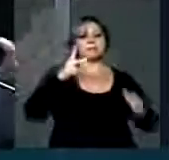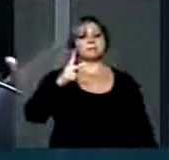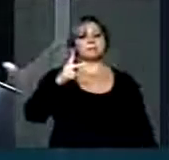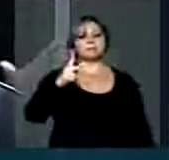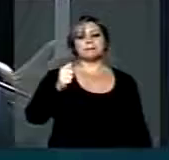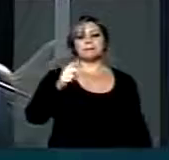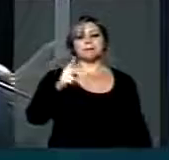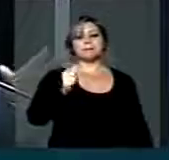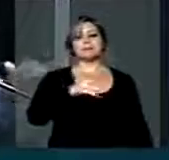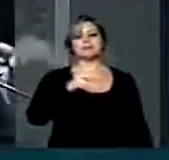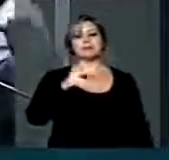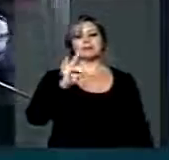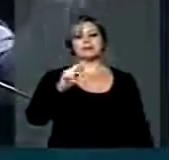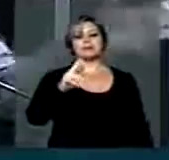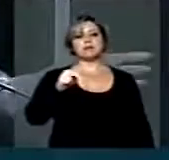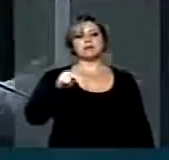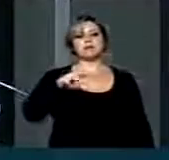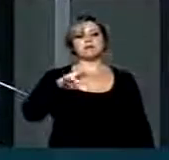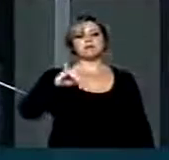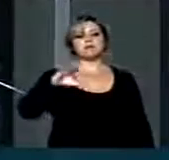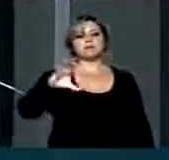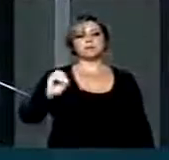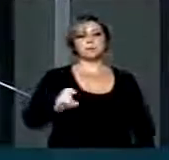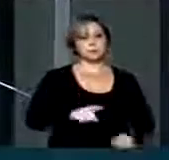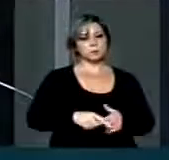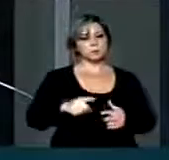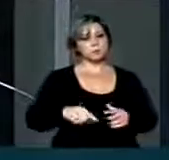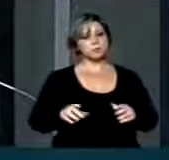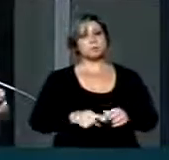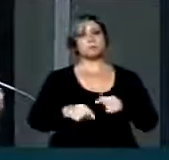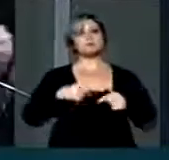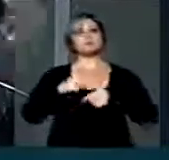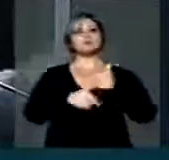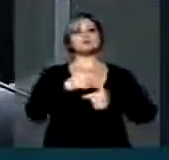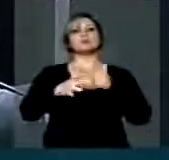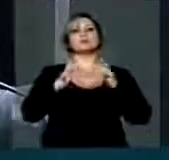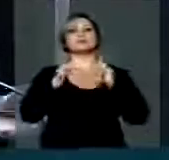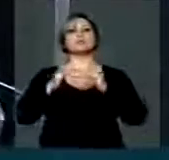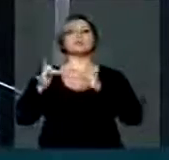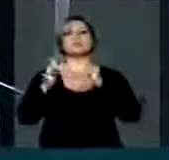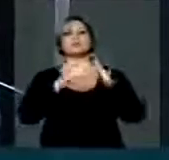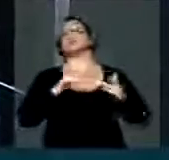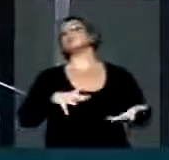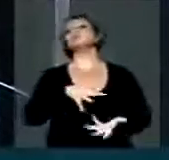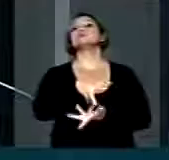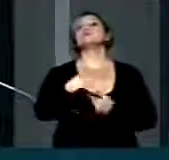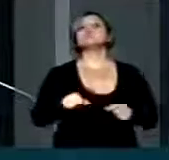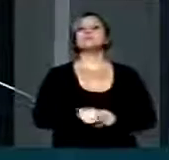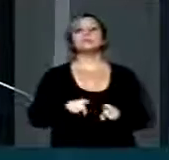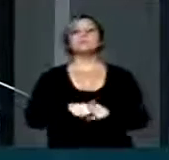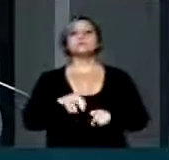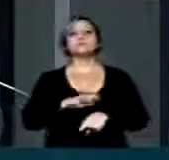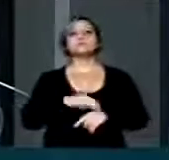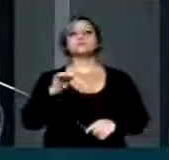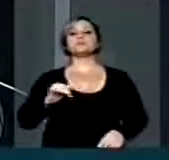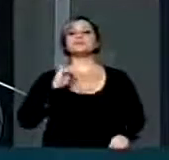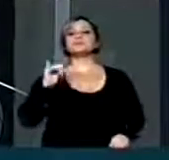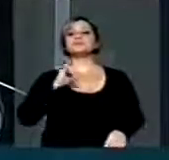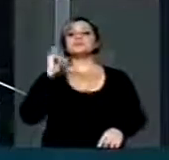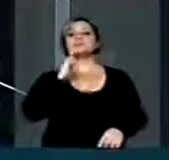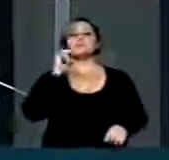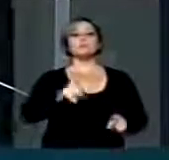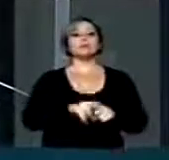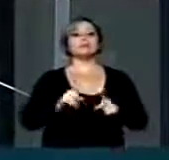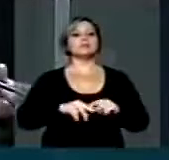que não é apenas um Papa, é um homem que vem fazendo a integração do mundo e eu acho que é muito importante